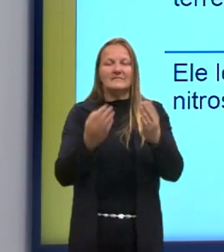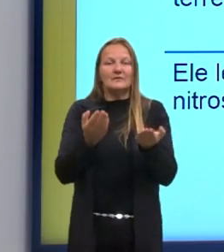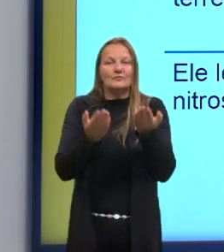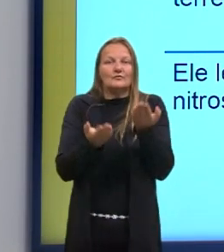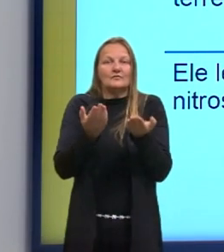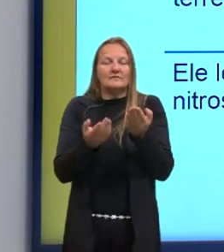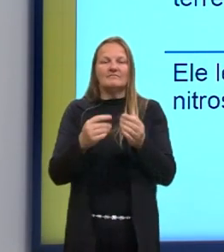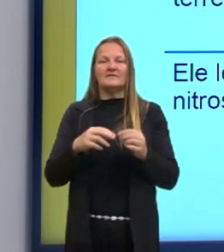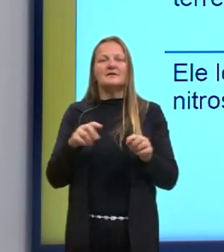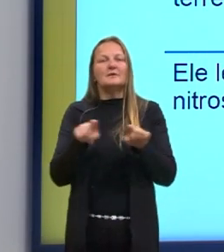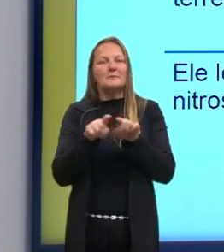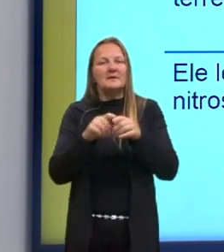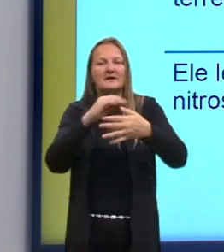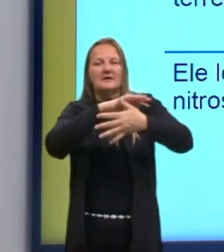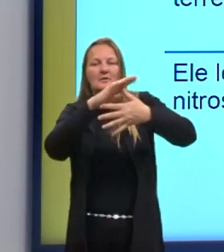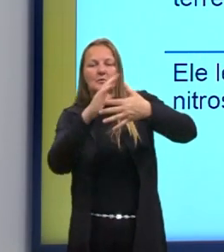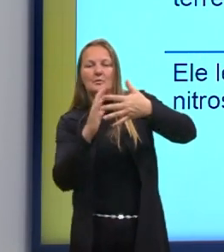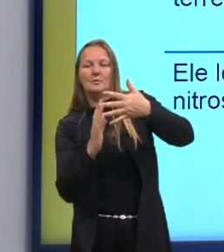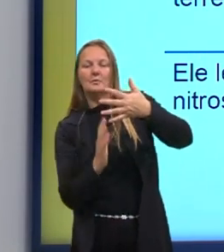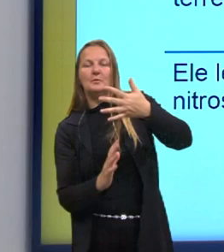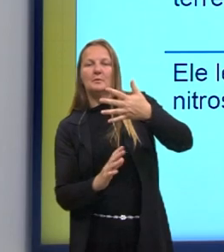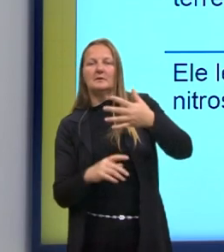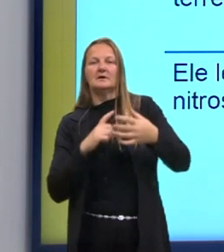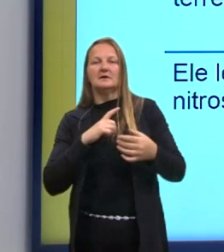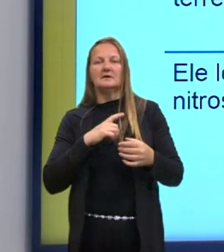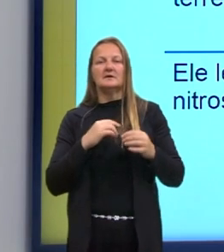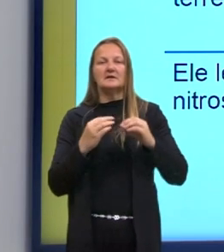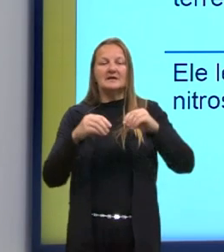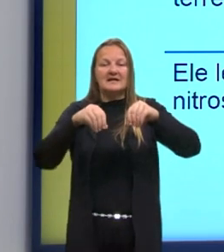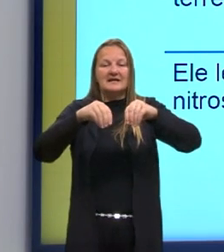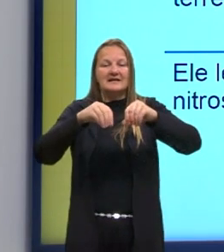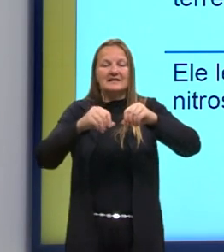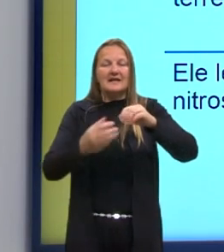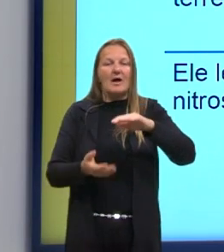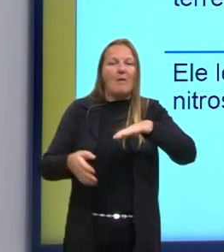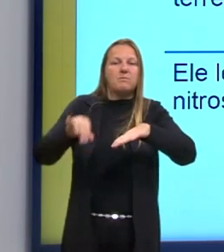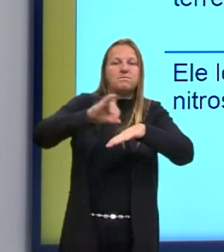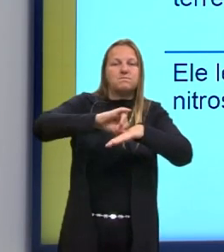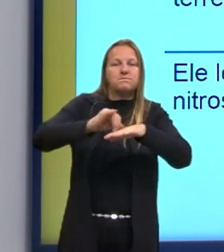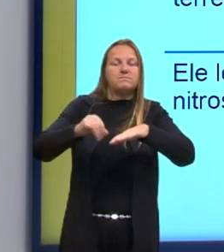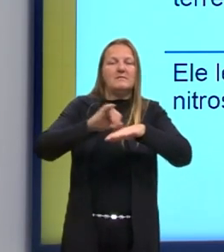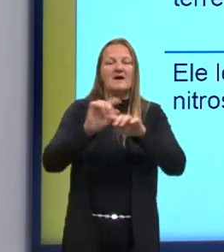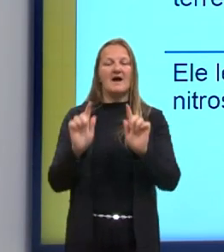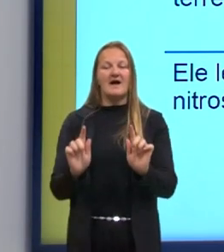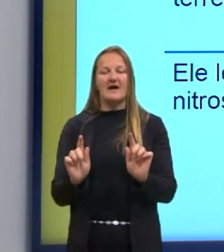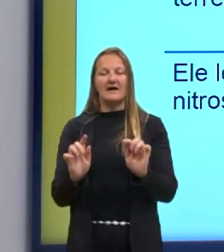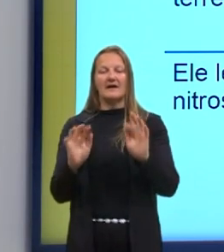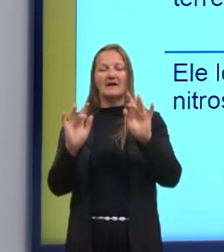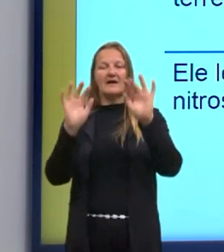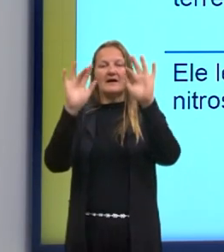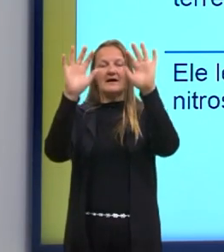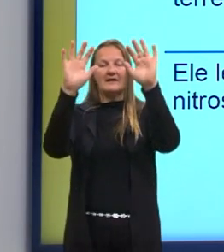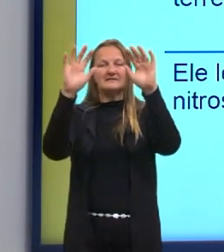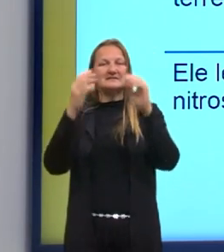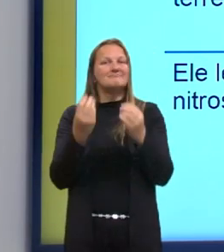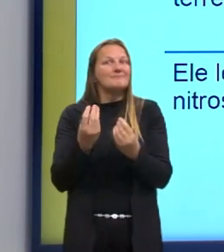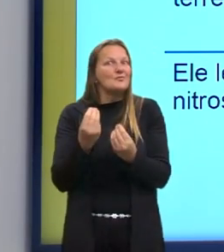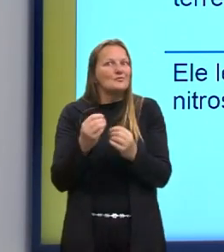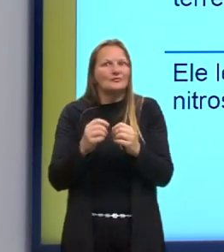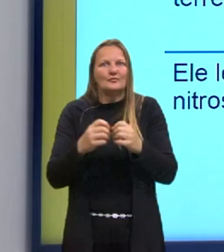costeira, acumulando-se nos sistemas terrestres e adicionando vários gases à atmosfera.